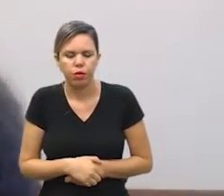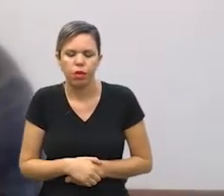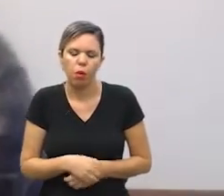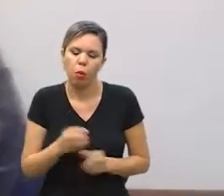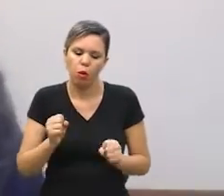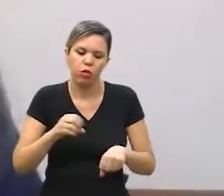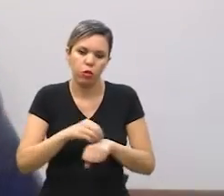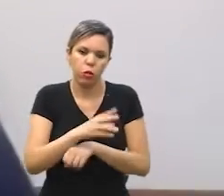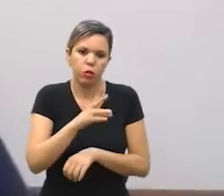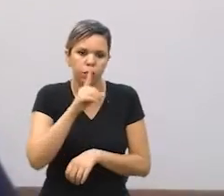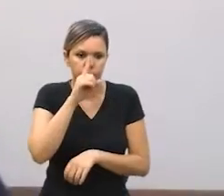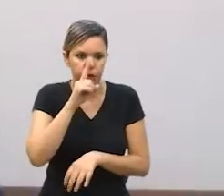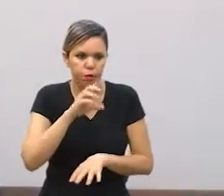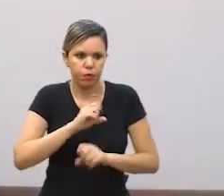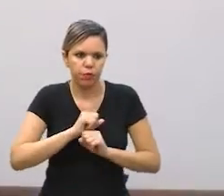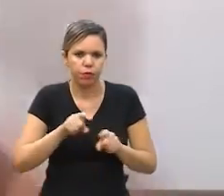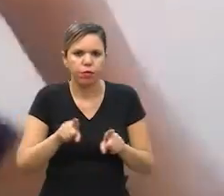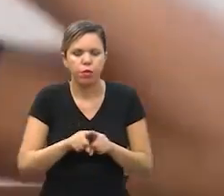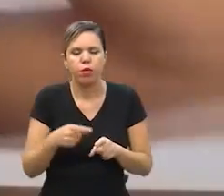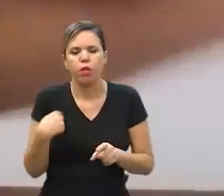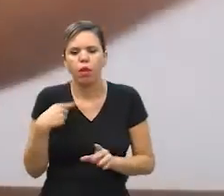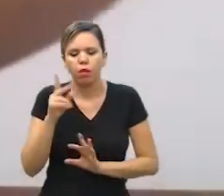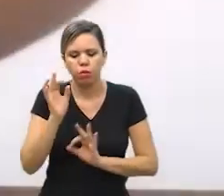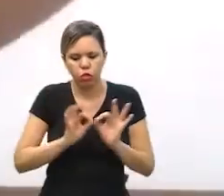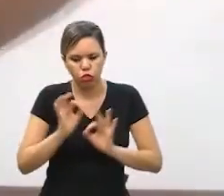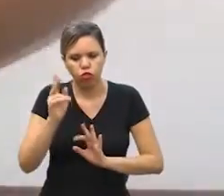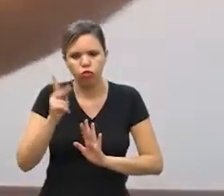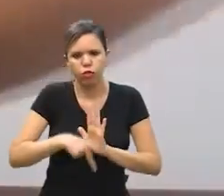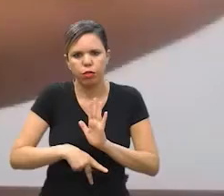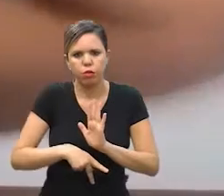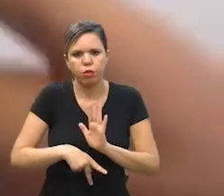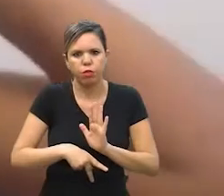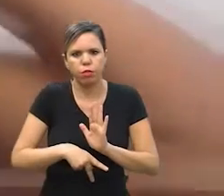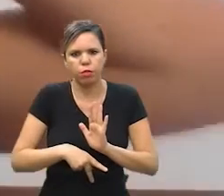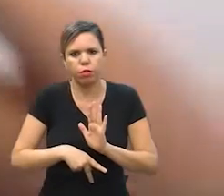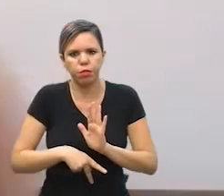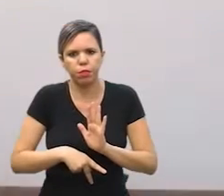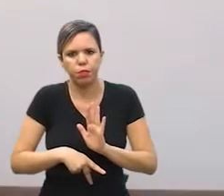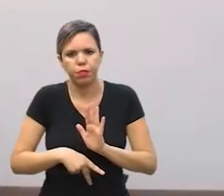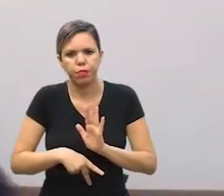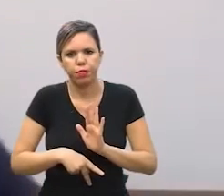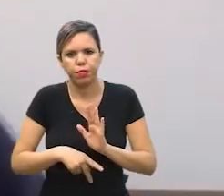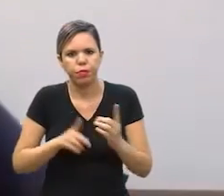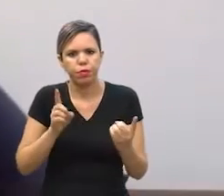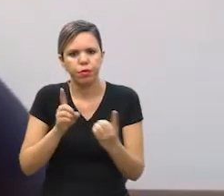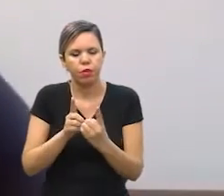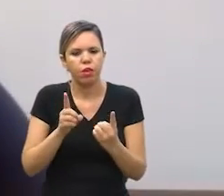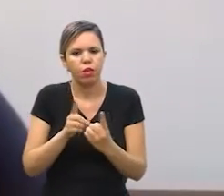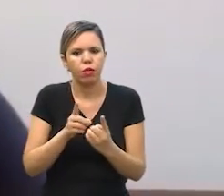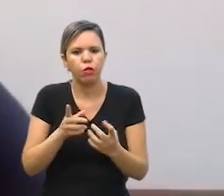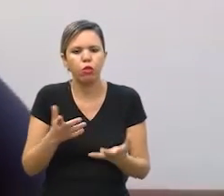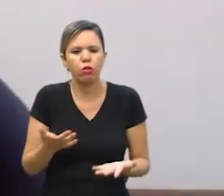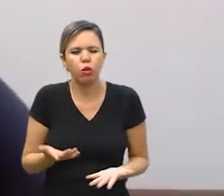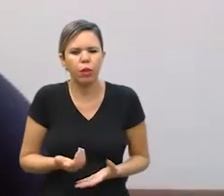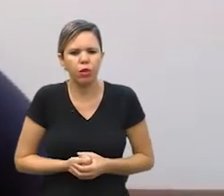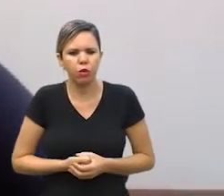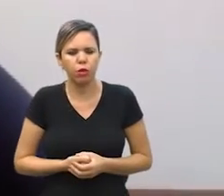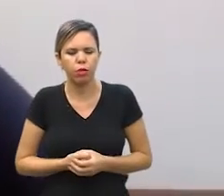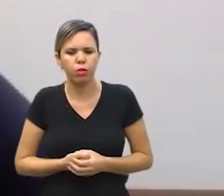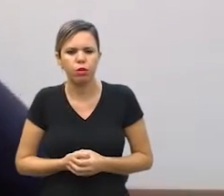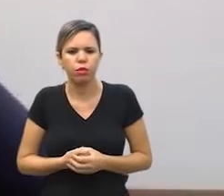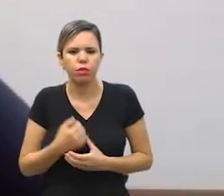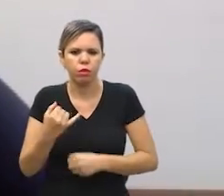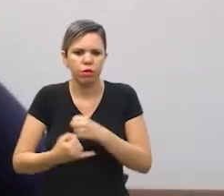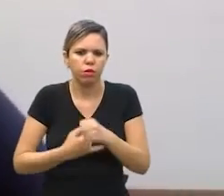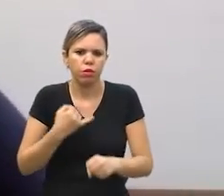suscetíveis ao risco e aí a gente desenhou o projeto que foi premiado é uma cabine de teleatendimento com desinfecção automática